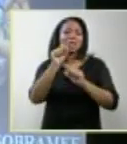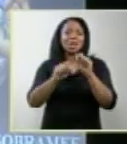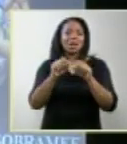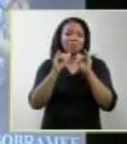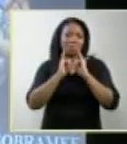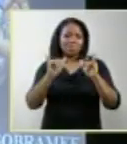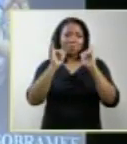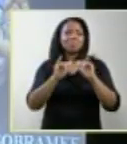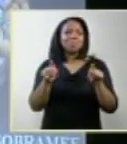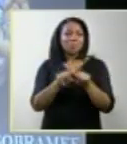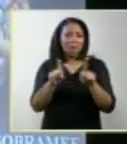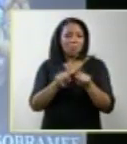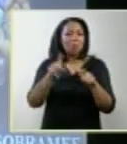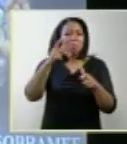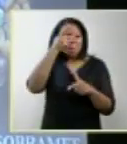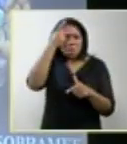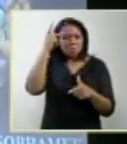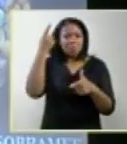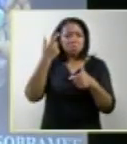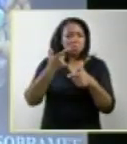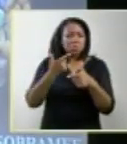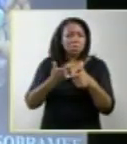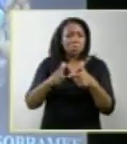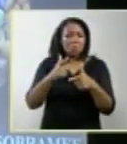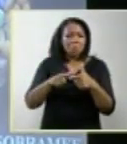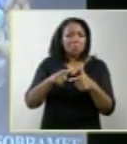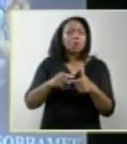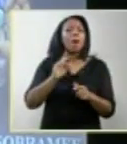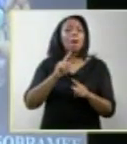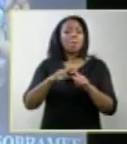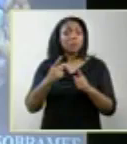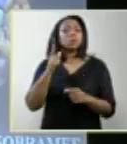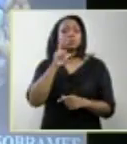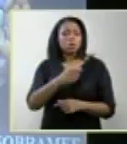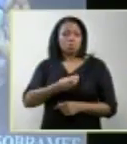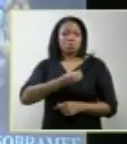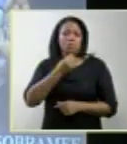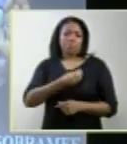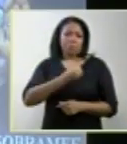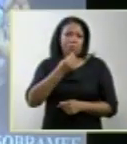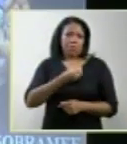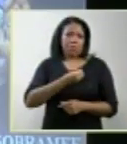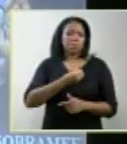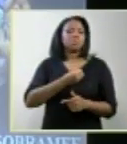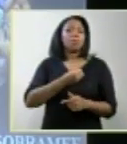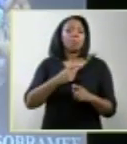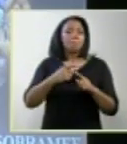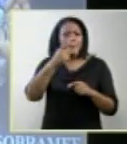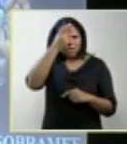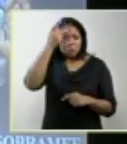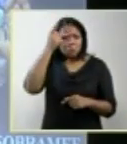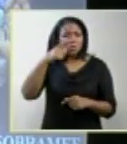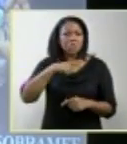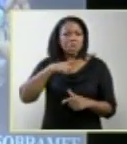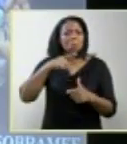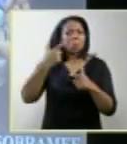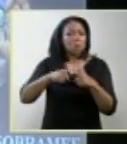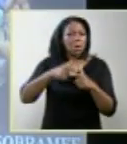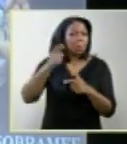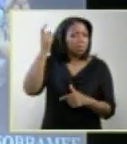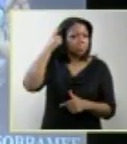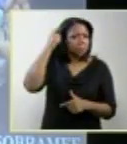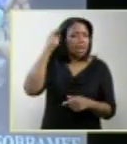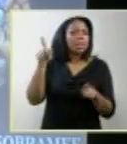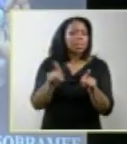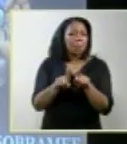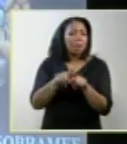relacionados a anencefalos que sobreviveram a uma longa temporada. E o caso clássico que tivemos ano passado, da Marcela, está aí a tomografia